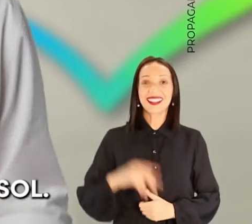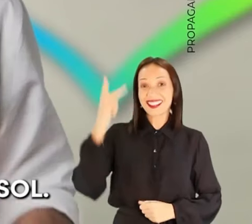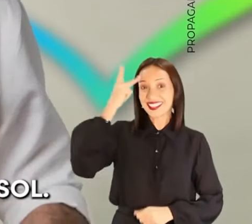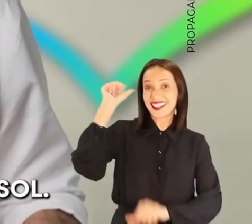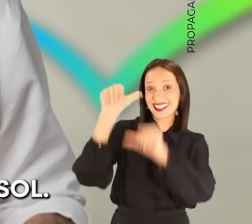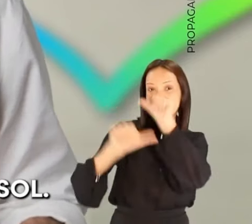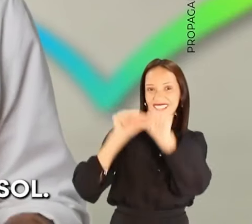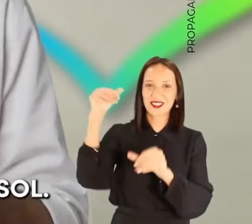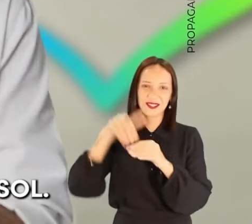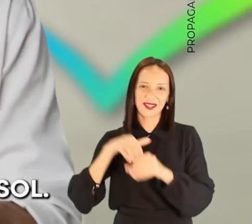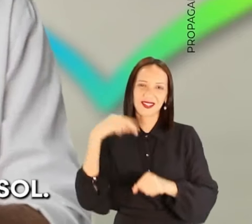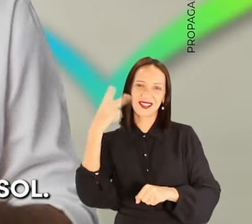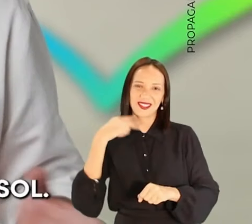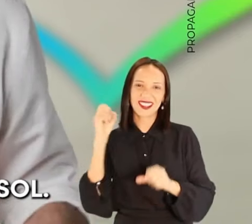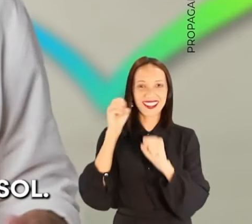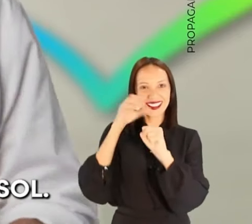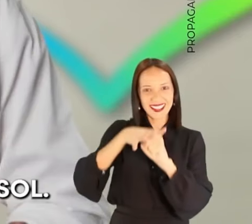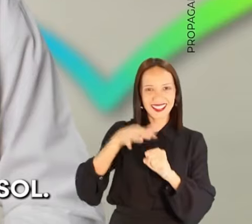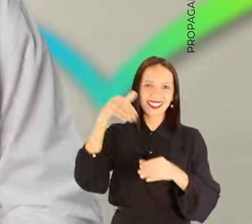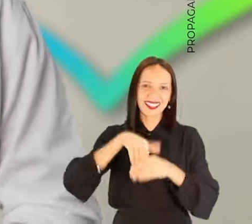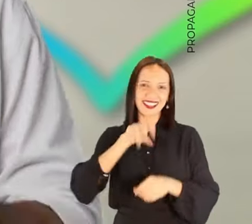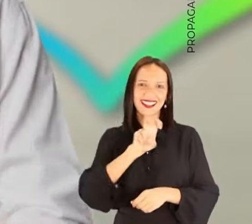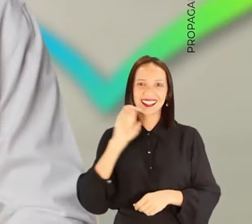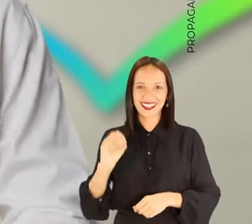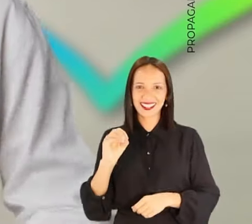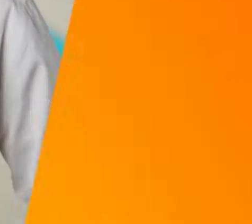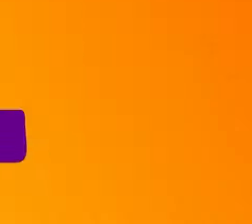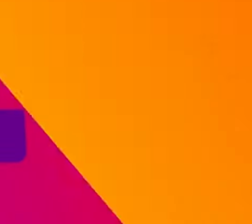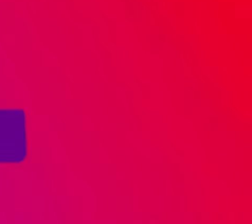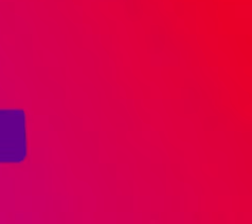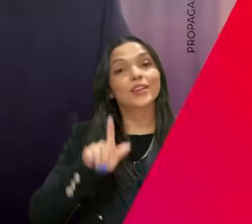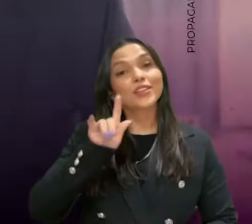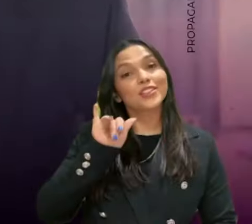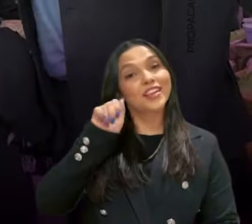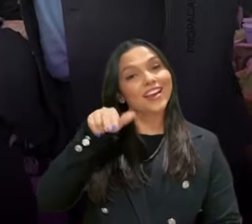Para mudar São Paulo, vote nos vereadores do PSOL. Vote 50.